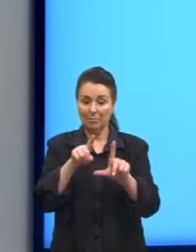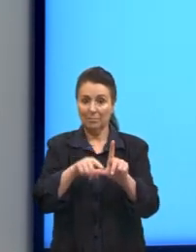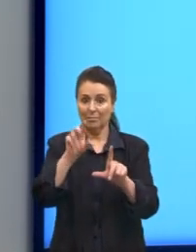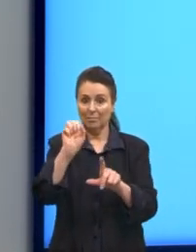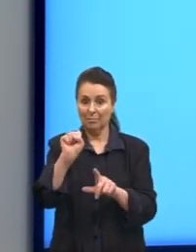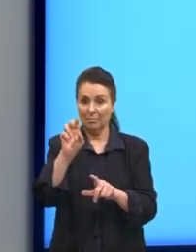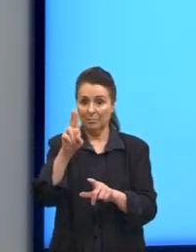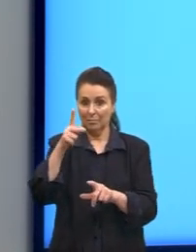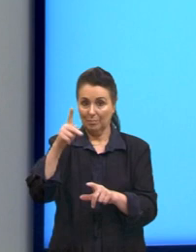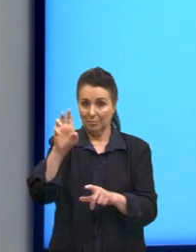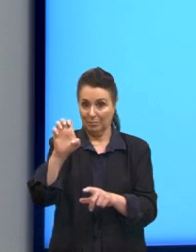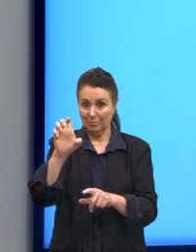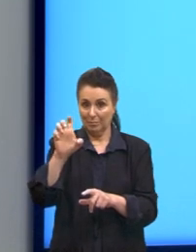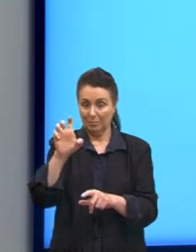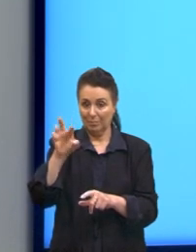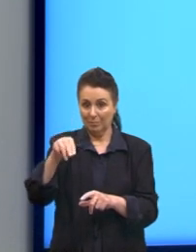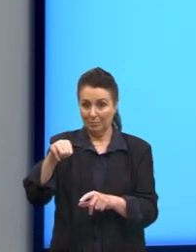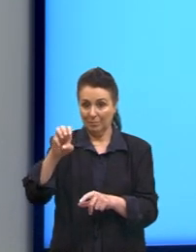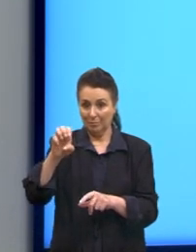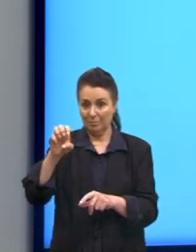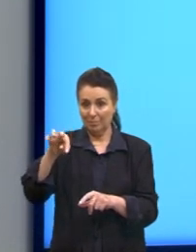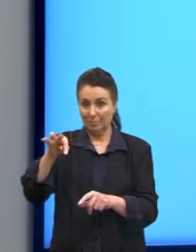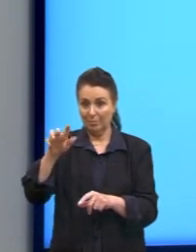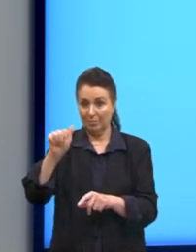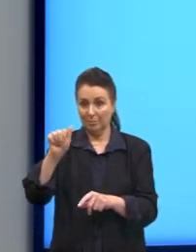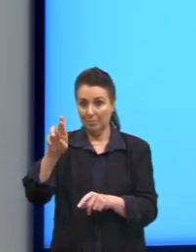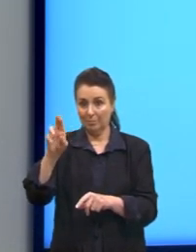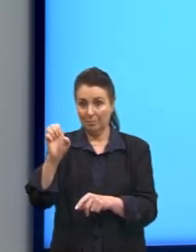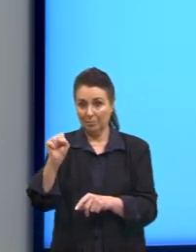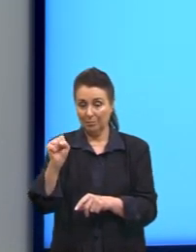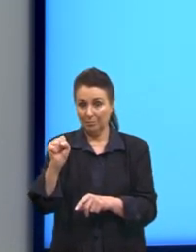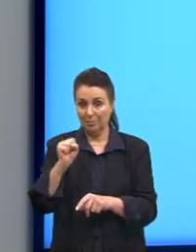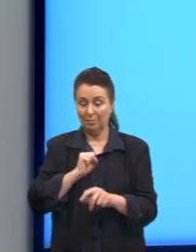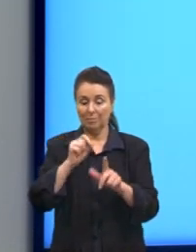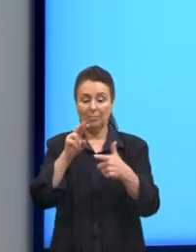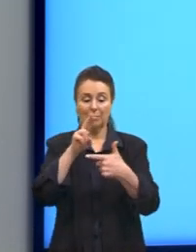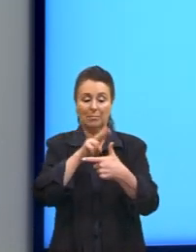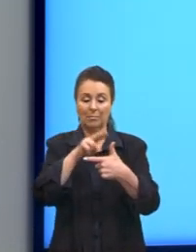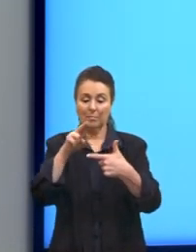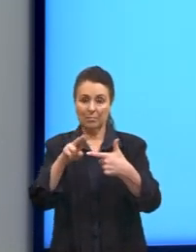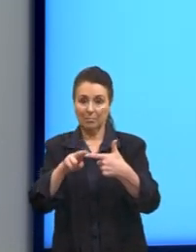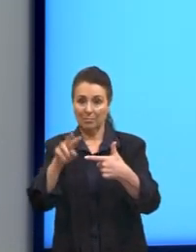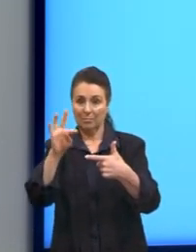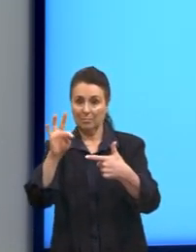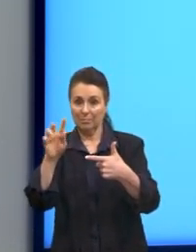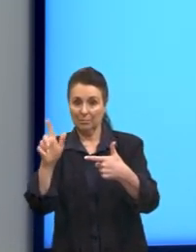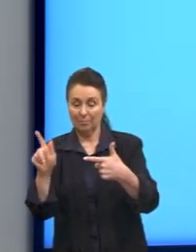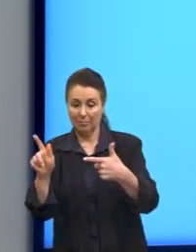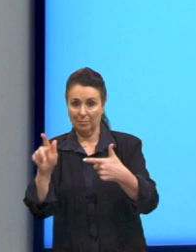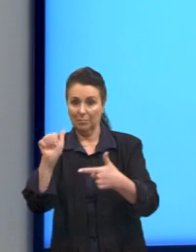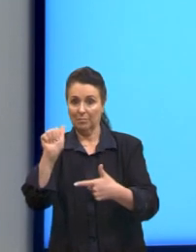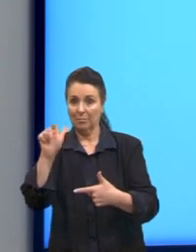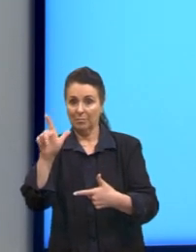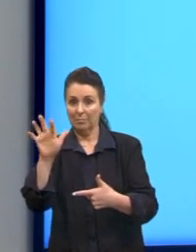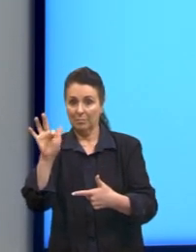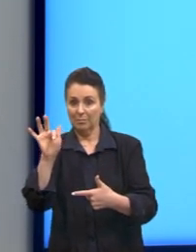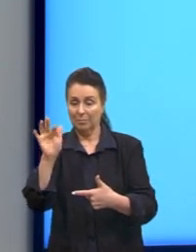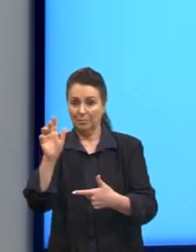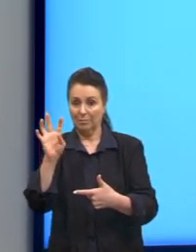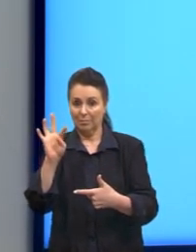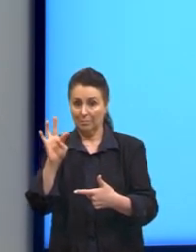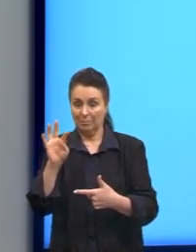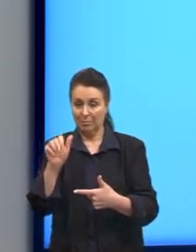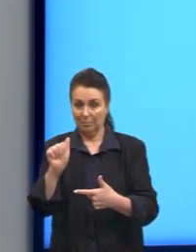E, quando nós temos ângulos suplementares, a tangente do ângulo alfa é igual a menos